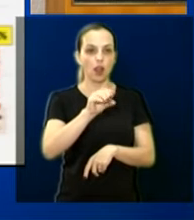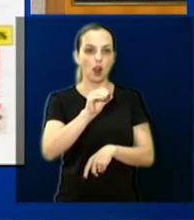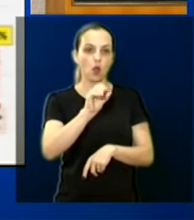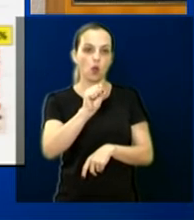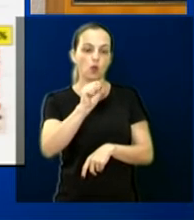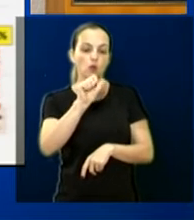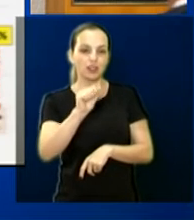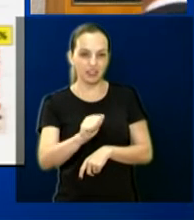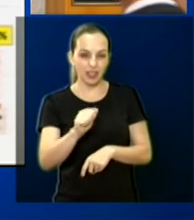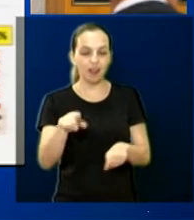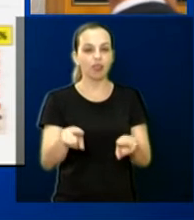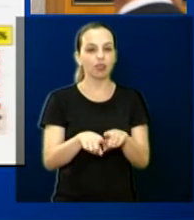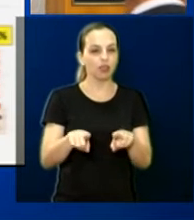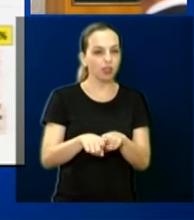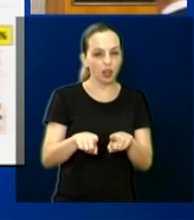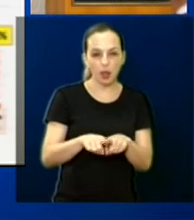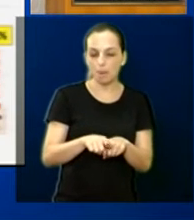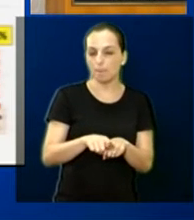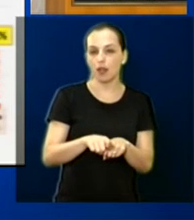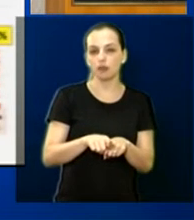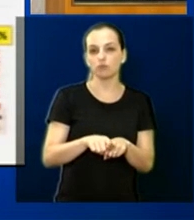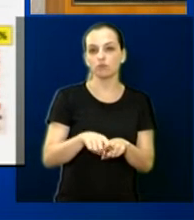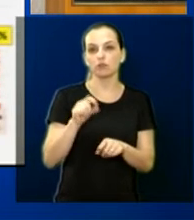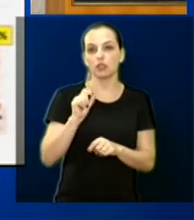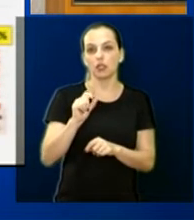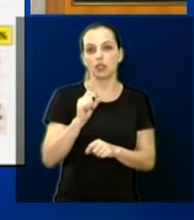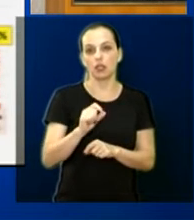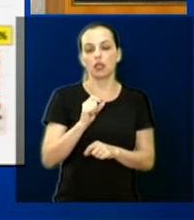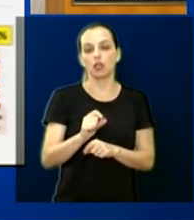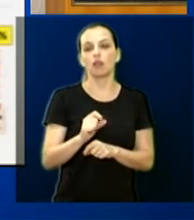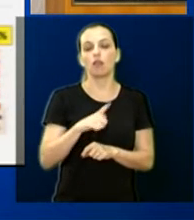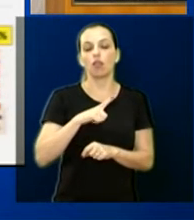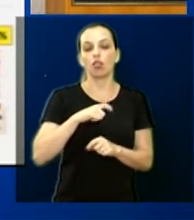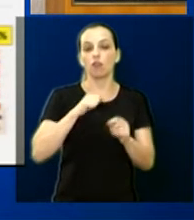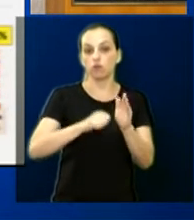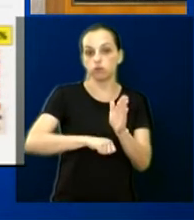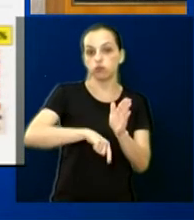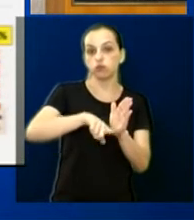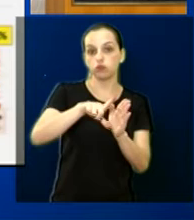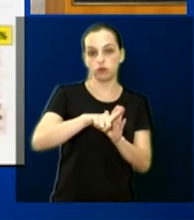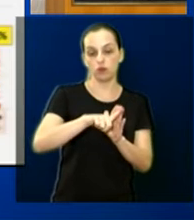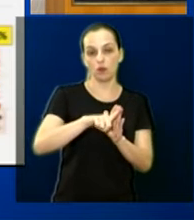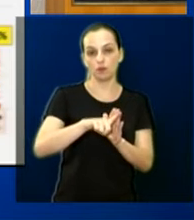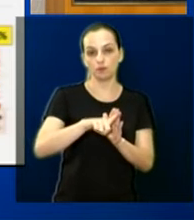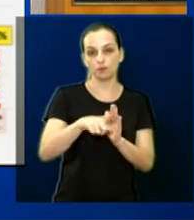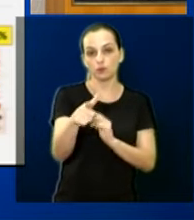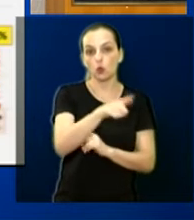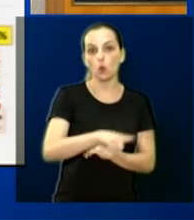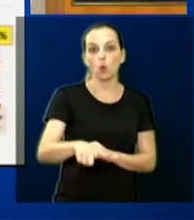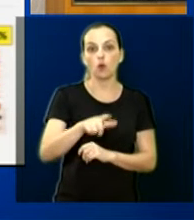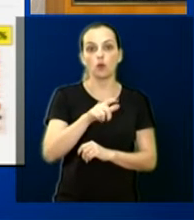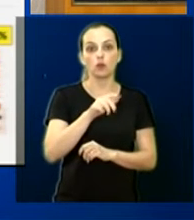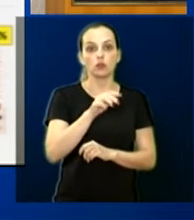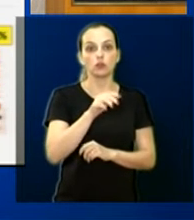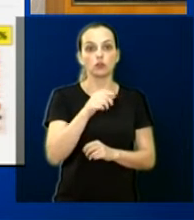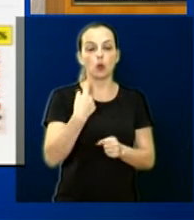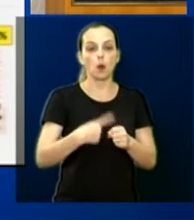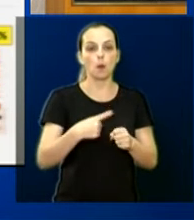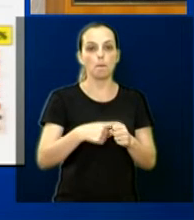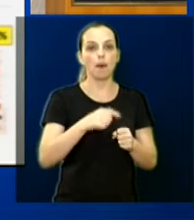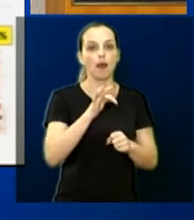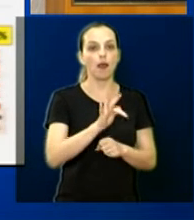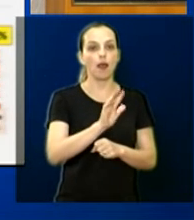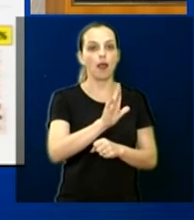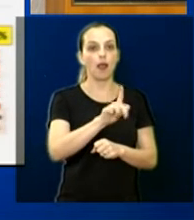entre os 190 e 1.400.000, que foi o imóvel. O outro lá, Jardim Flamboiã, de 41 mil